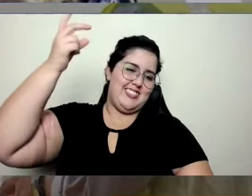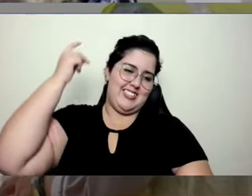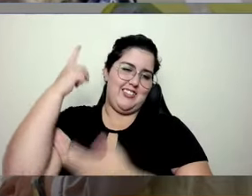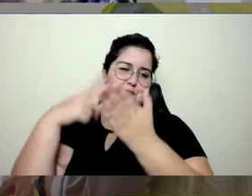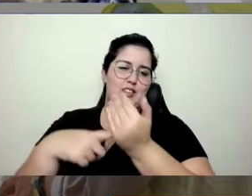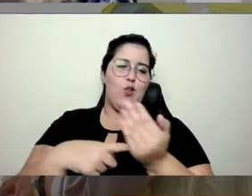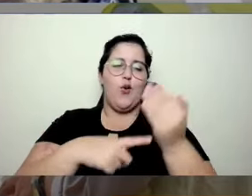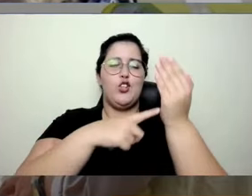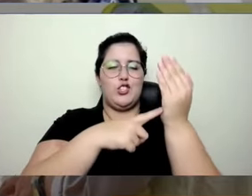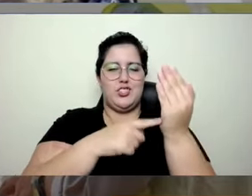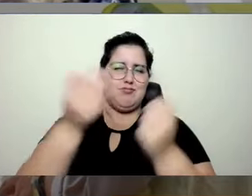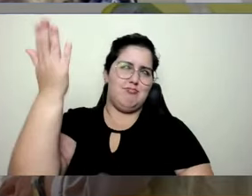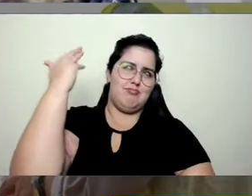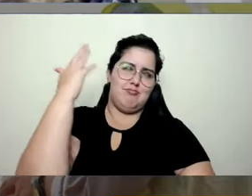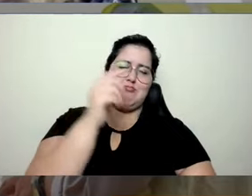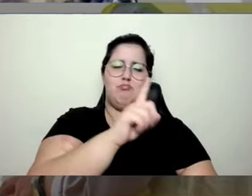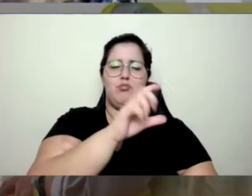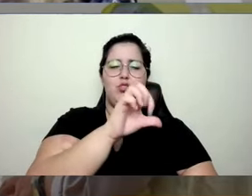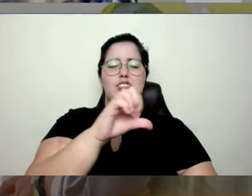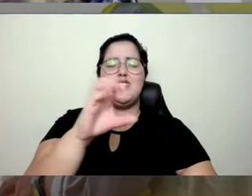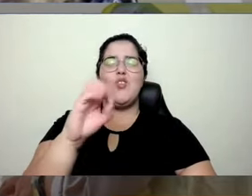falando no final da década de 90,